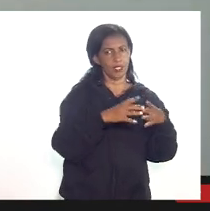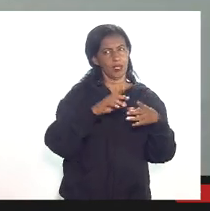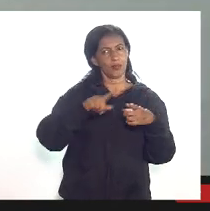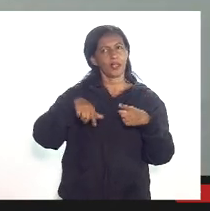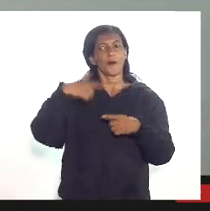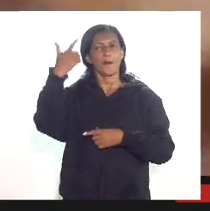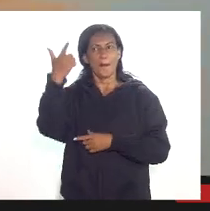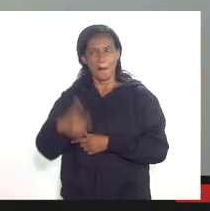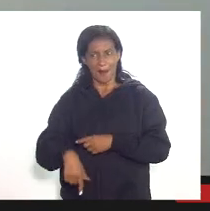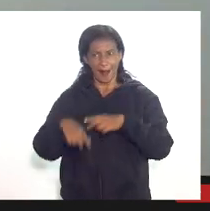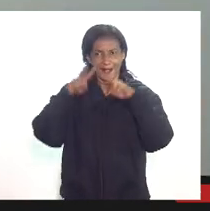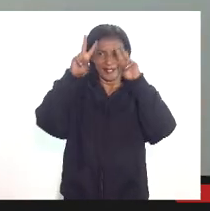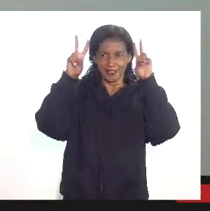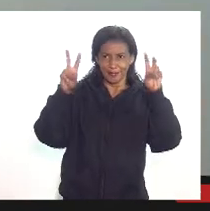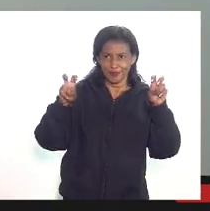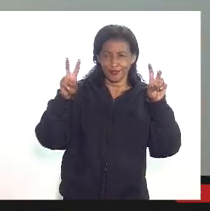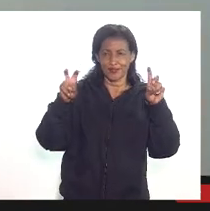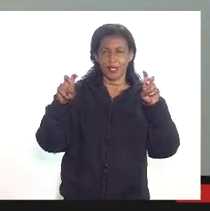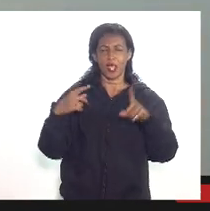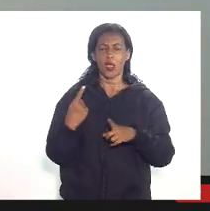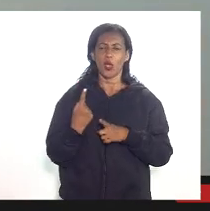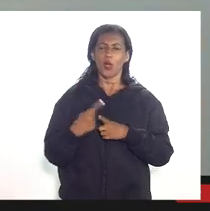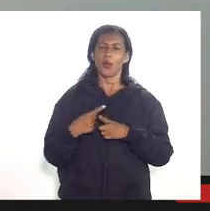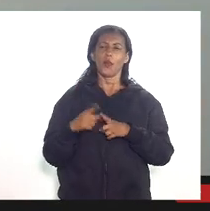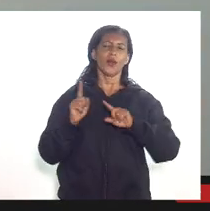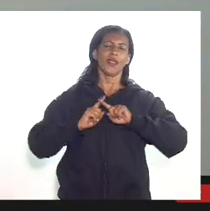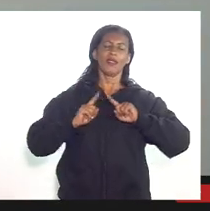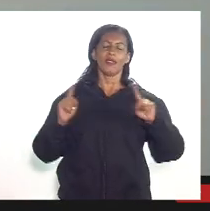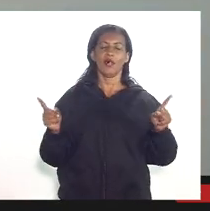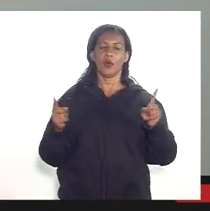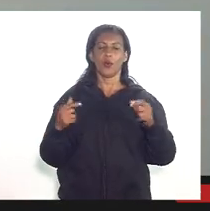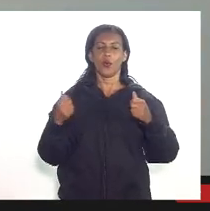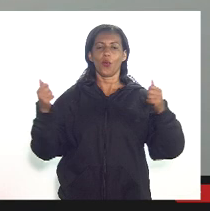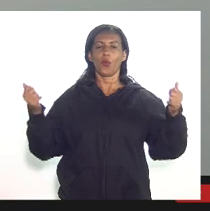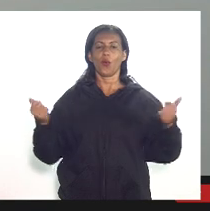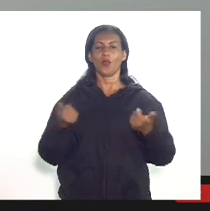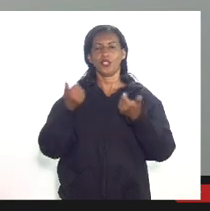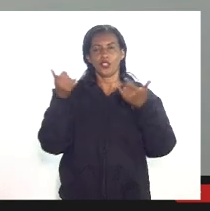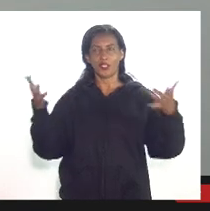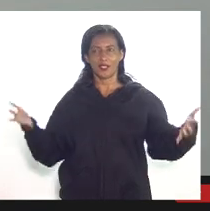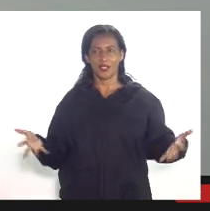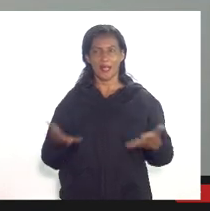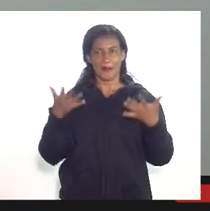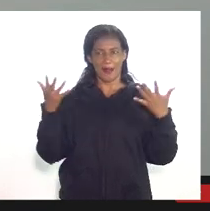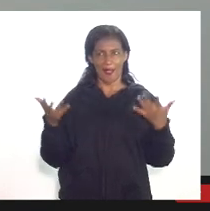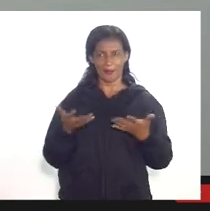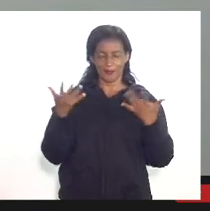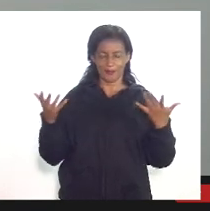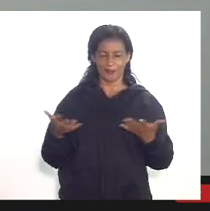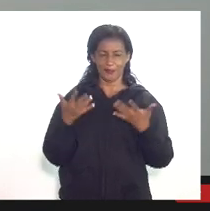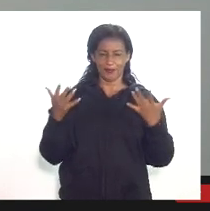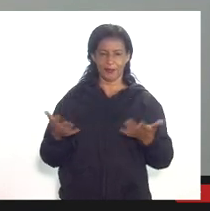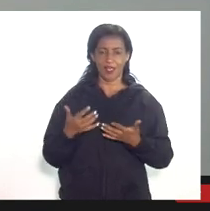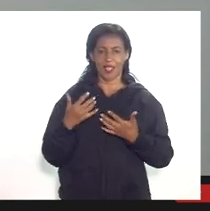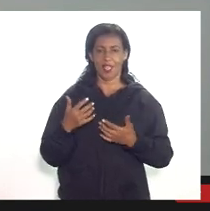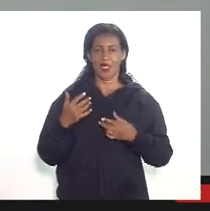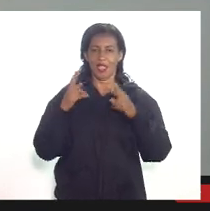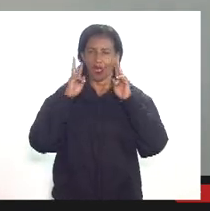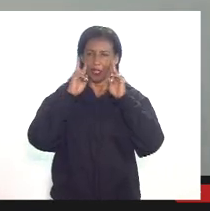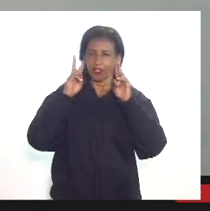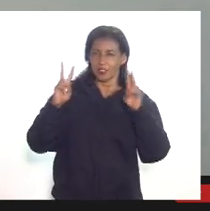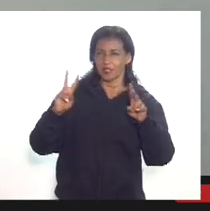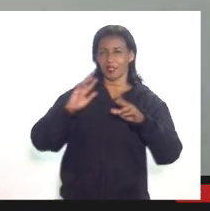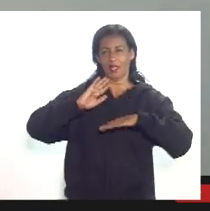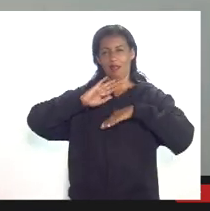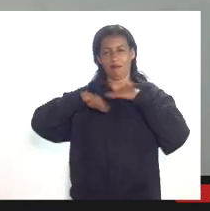por que não quando nós celebrarmos o repetro o repetro industrialização e a gente tentar vislumbrar um